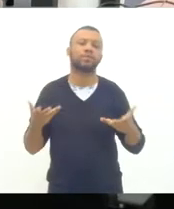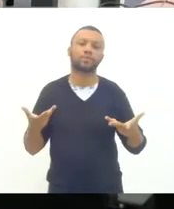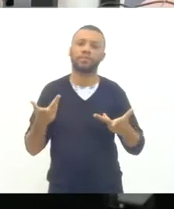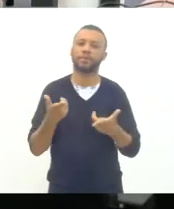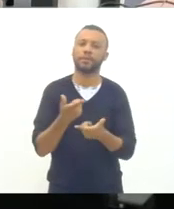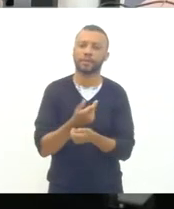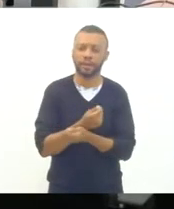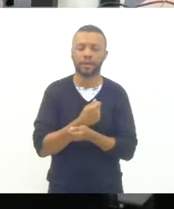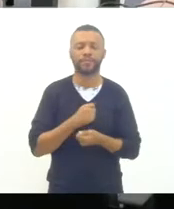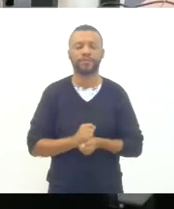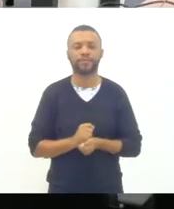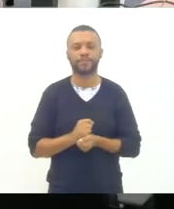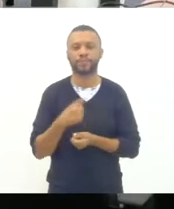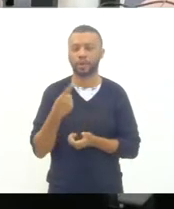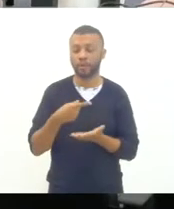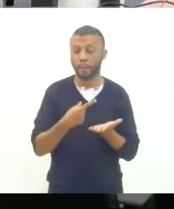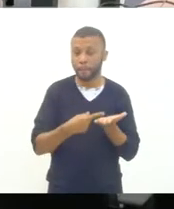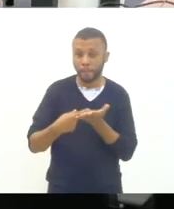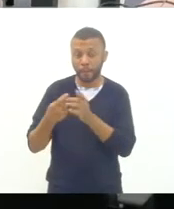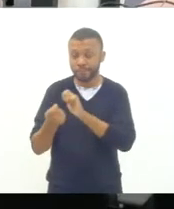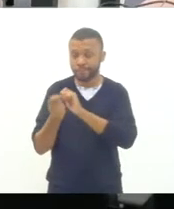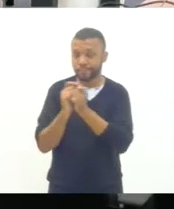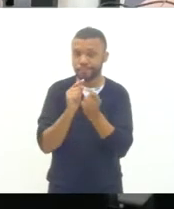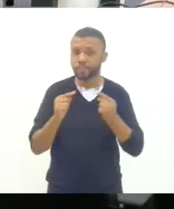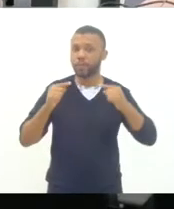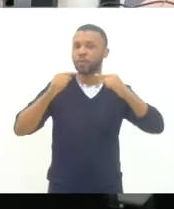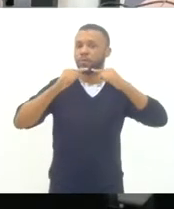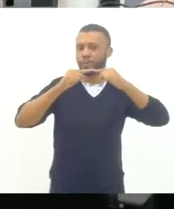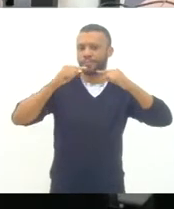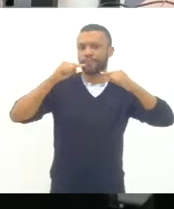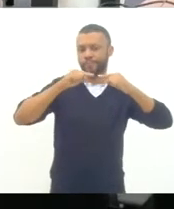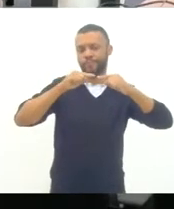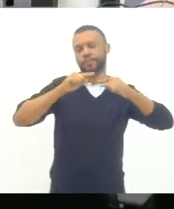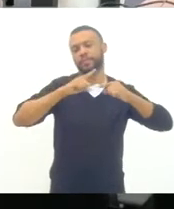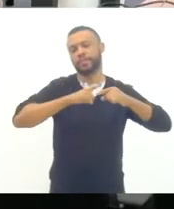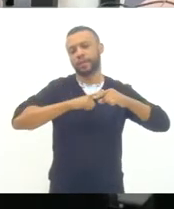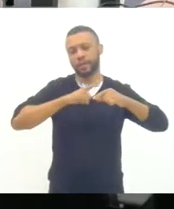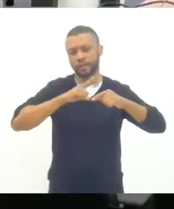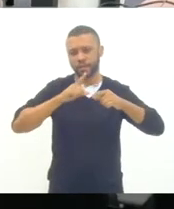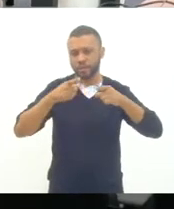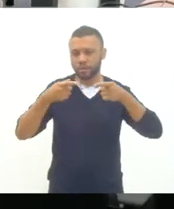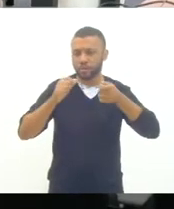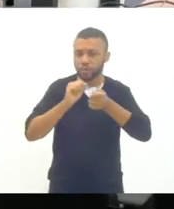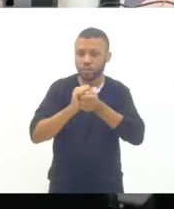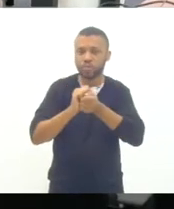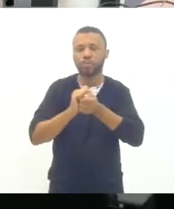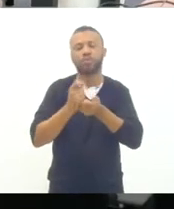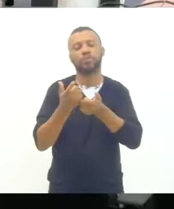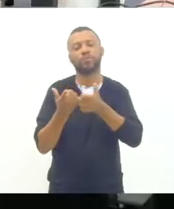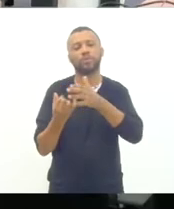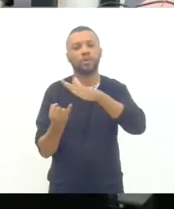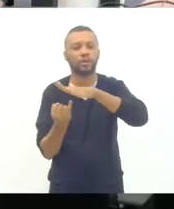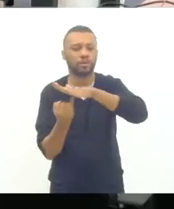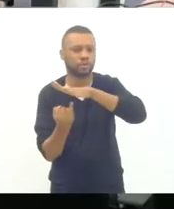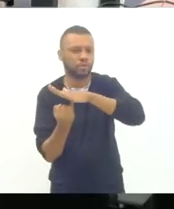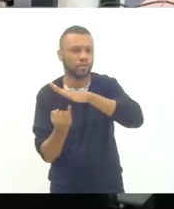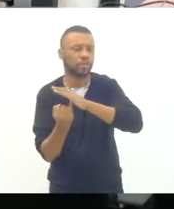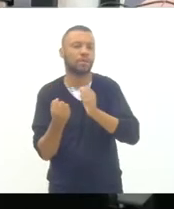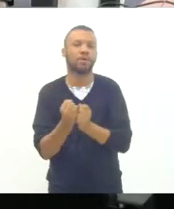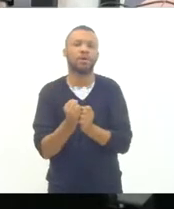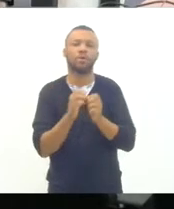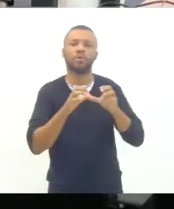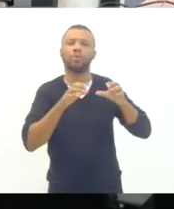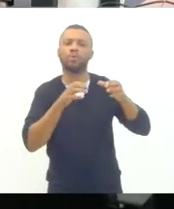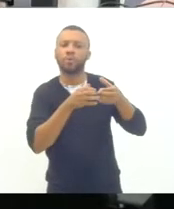o nosso alinhamento vem sendo constante aí com organizações da sociedade civil e escutando a nossa própria